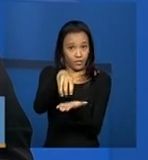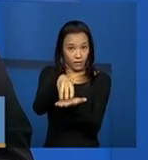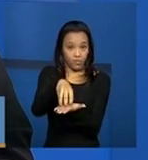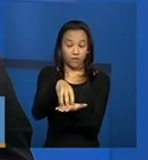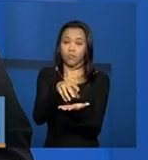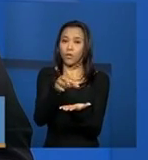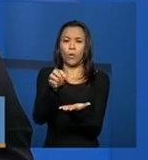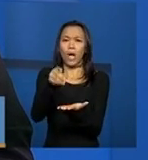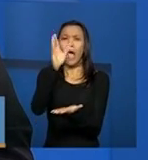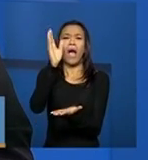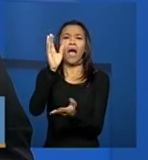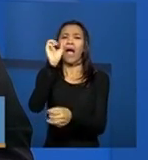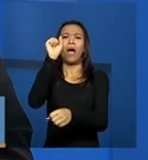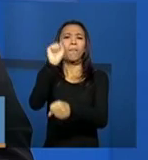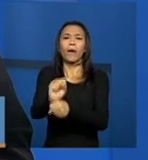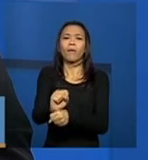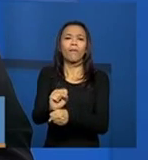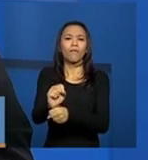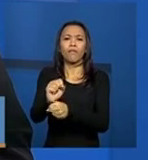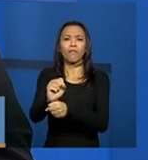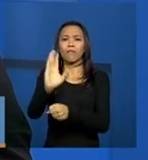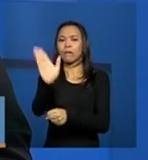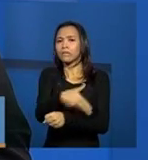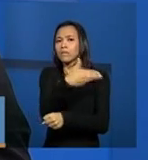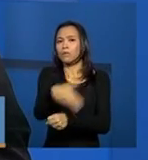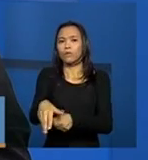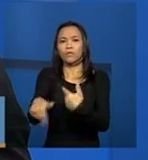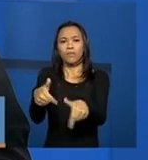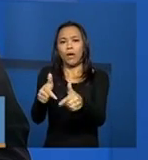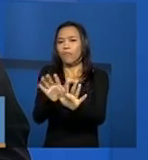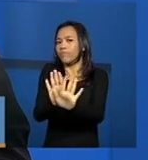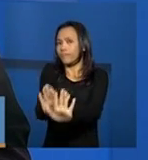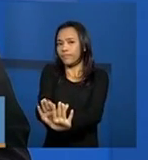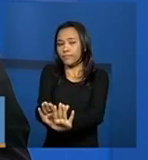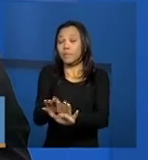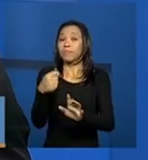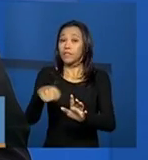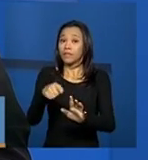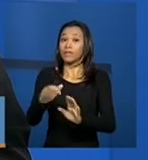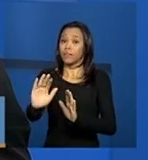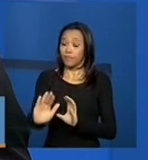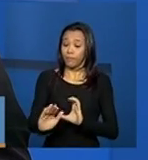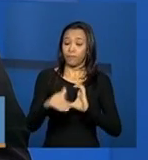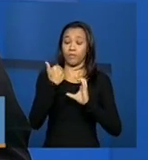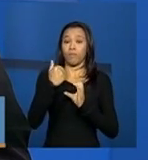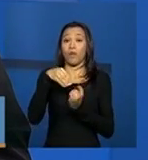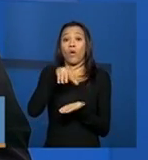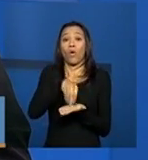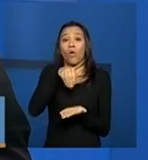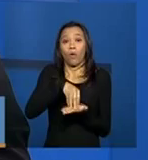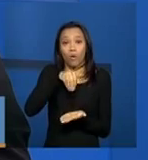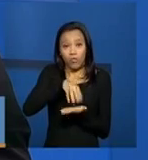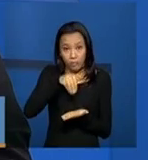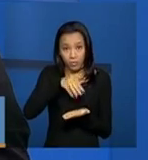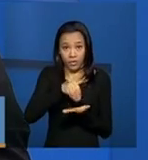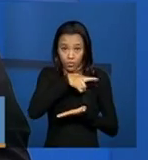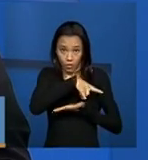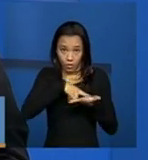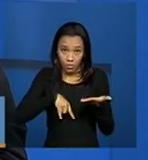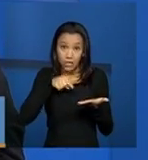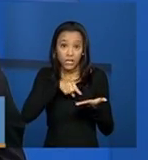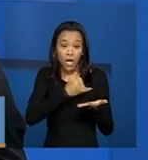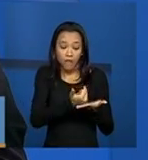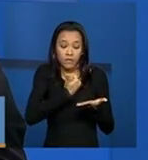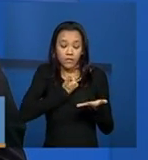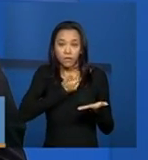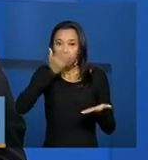aquele serviço, é nos encaminhar também a cópia de ato de cancelamento dessa inscrição no Conselho. Porque é importante ressaltar que todas as informações